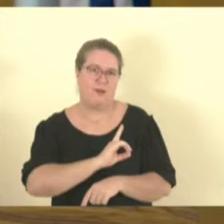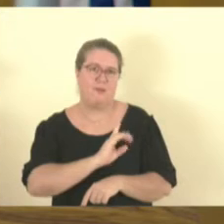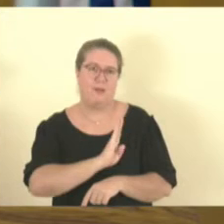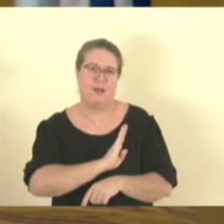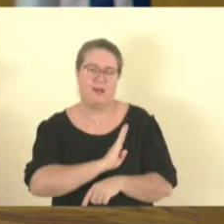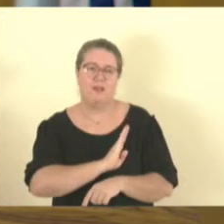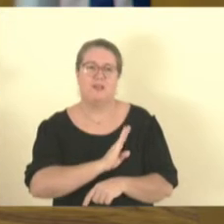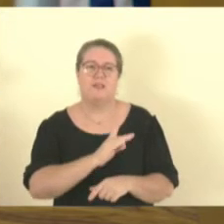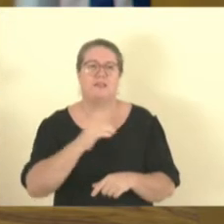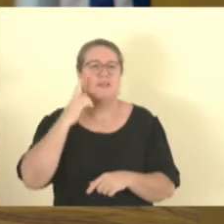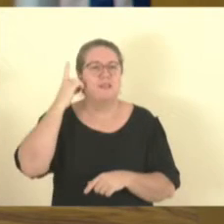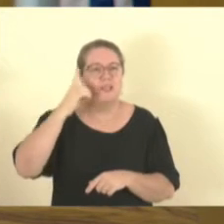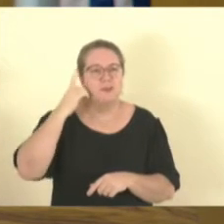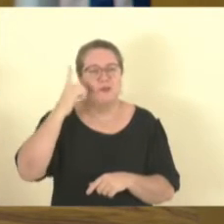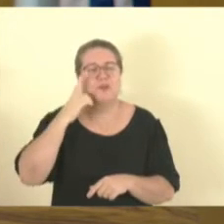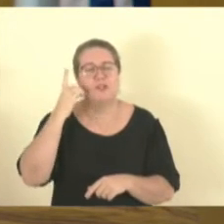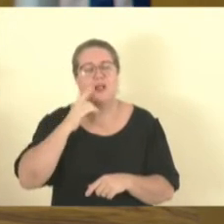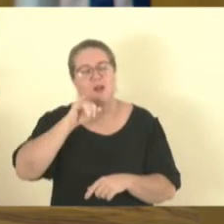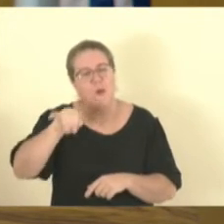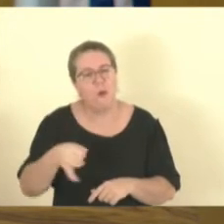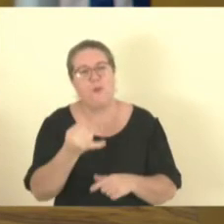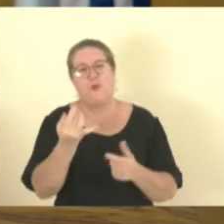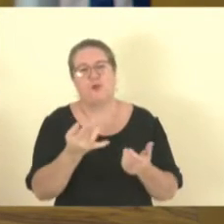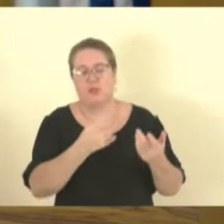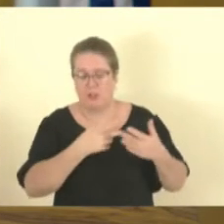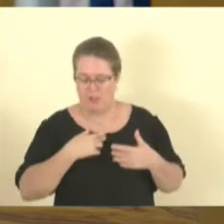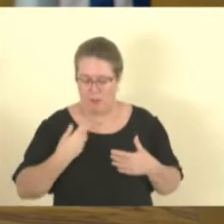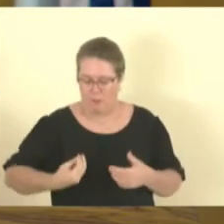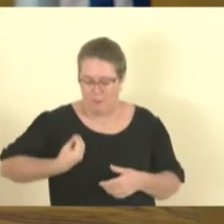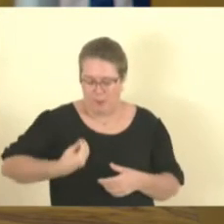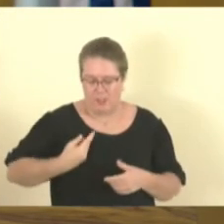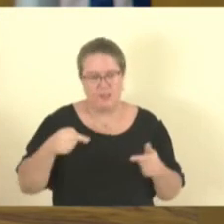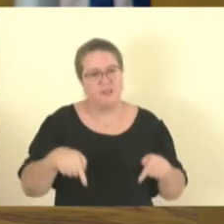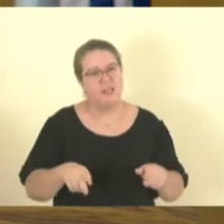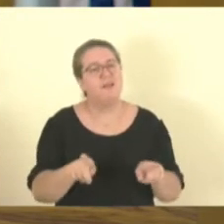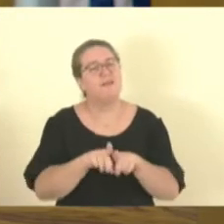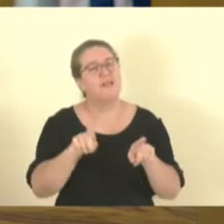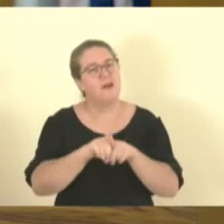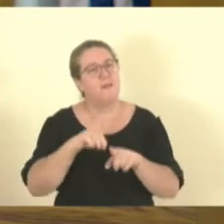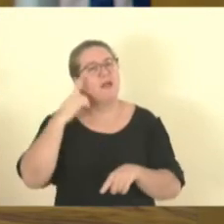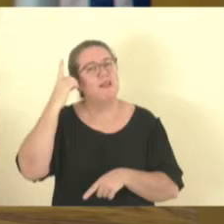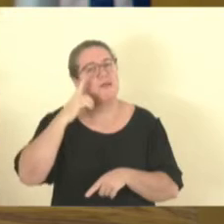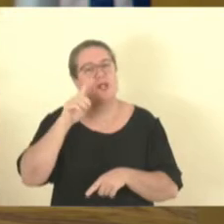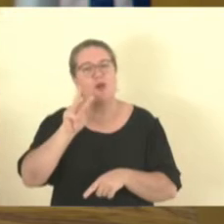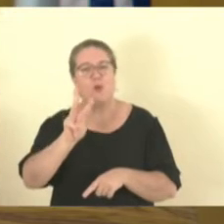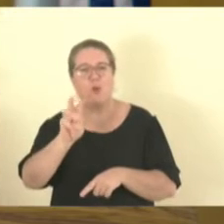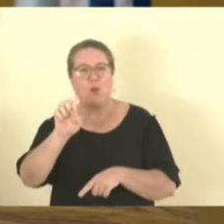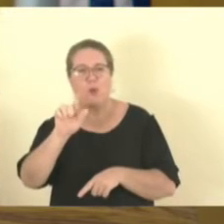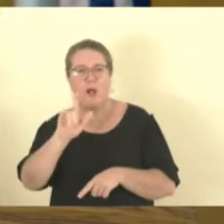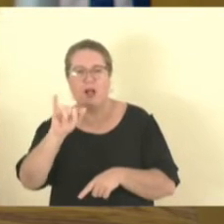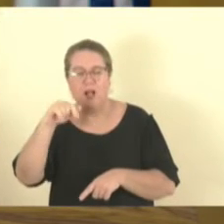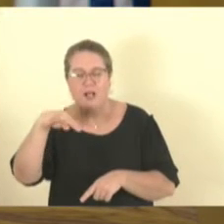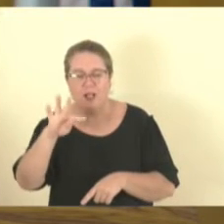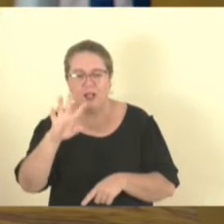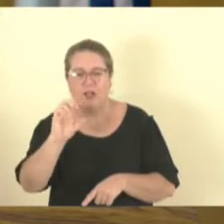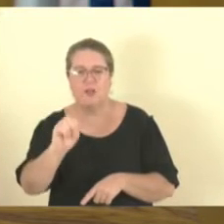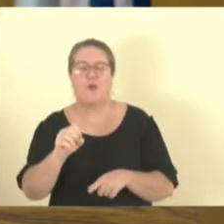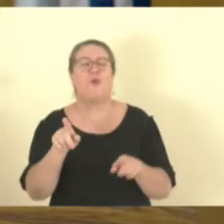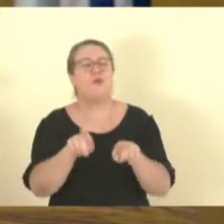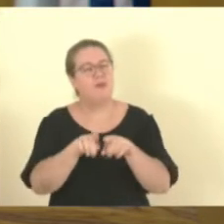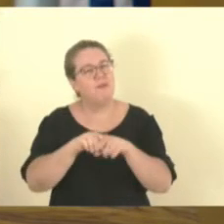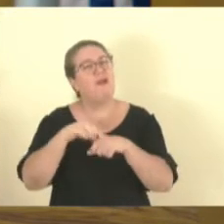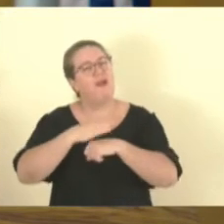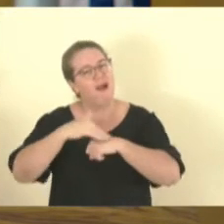hoje presidindo e nos dando a oportunidade, assim como também o deputado Coronel Wellington, que tem nos acebido com tanto